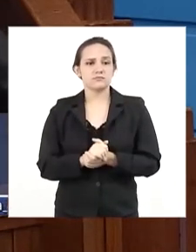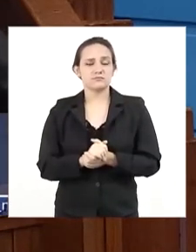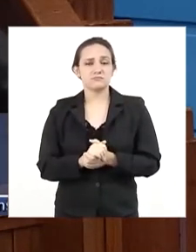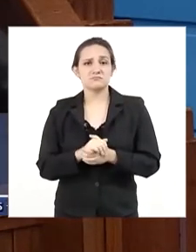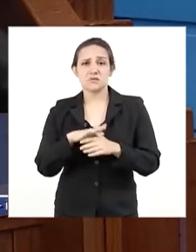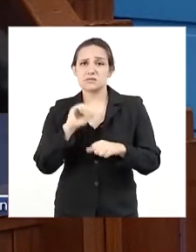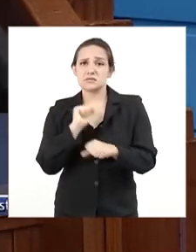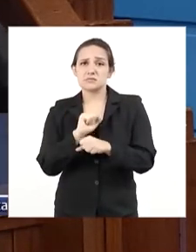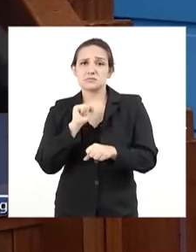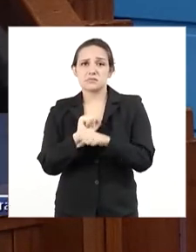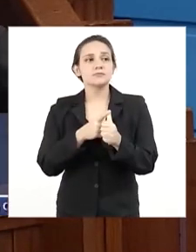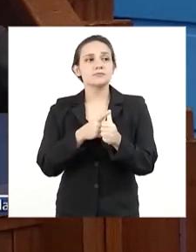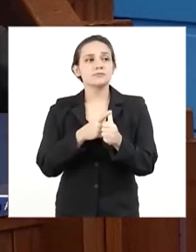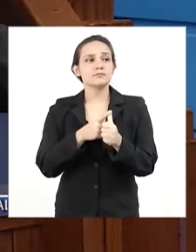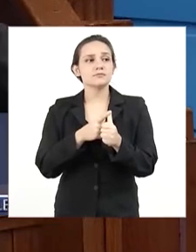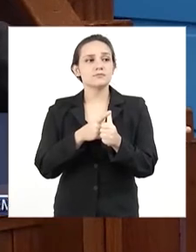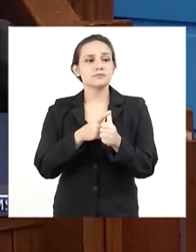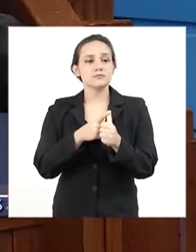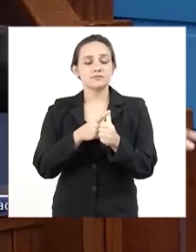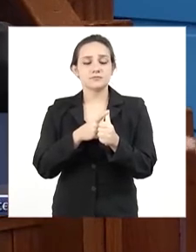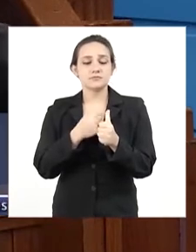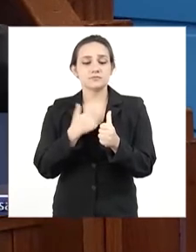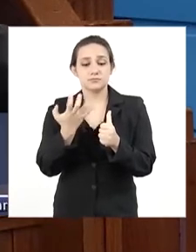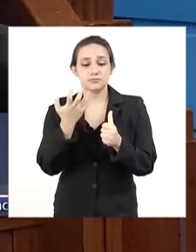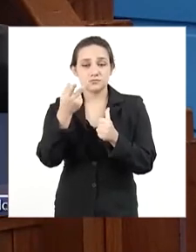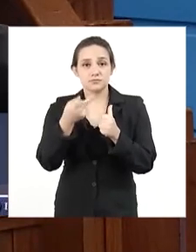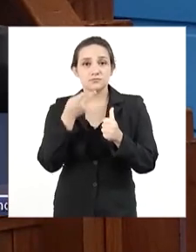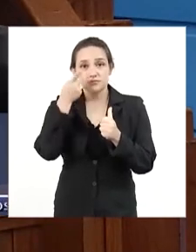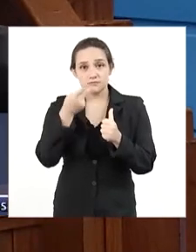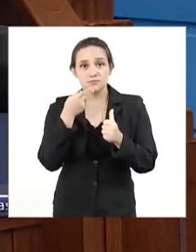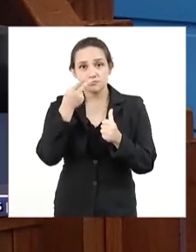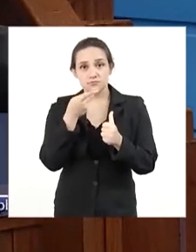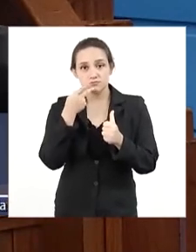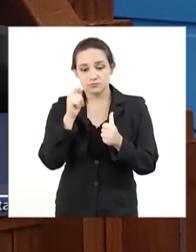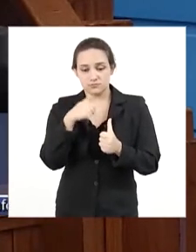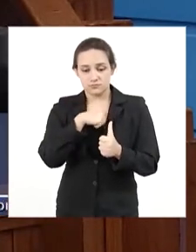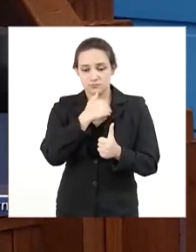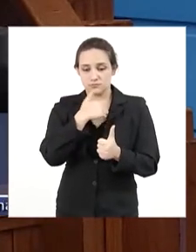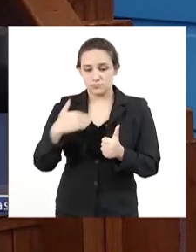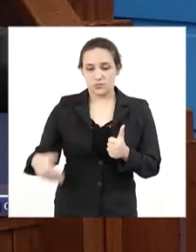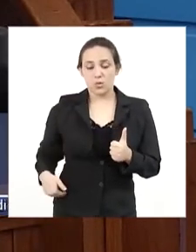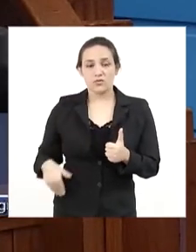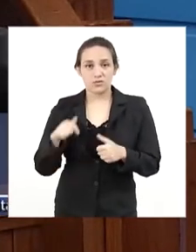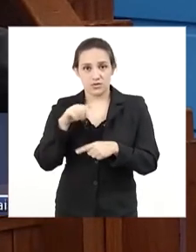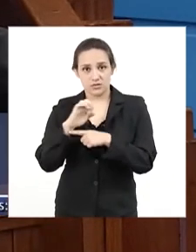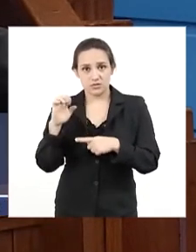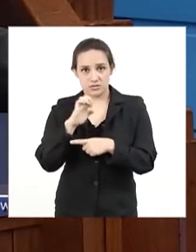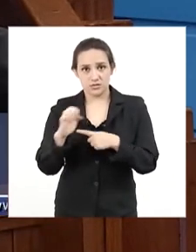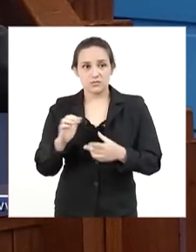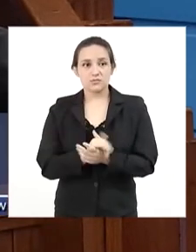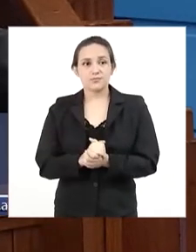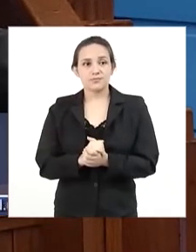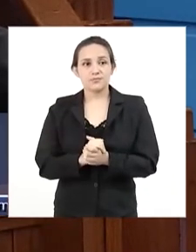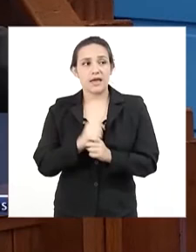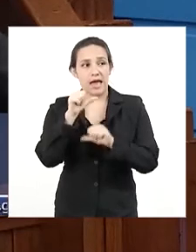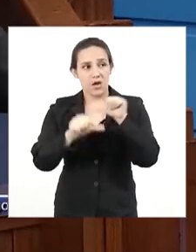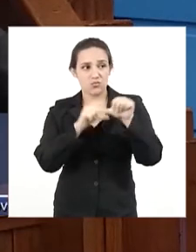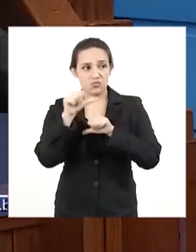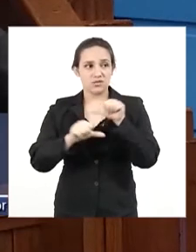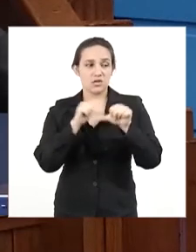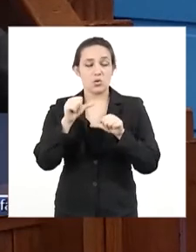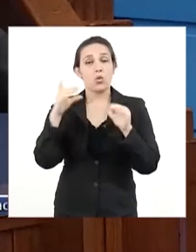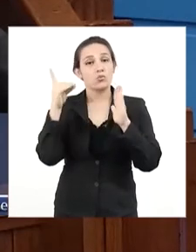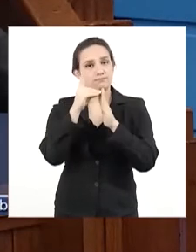suspenso lá no Mato Grosso. O governo do estado, ele alterou o decreto,